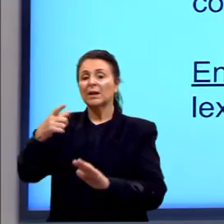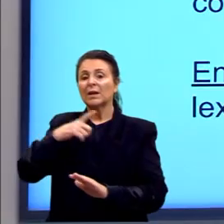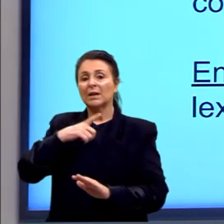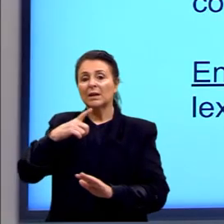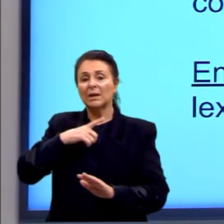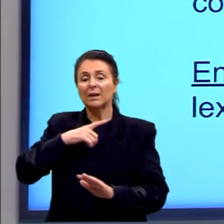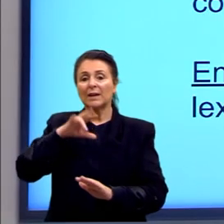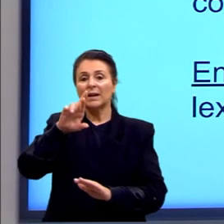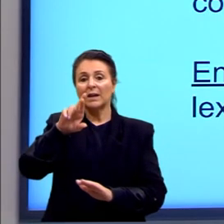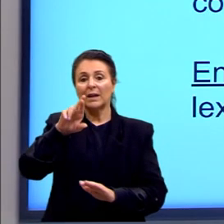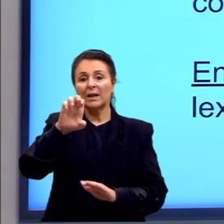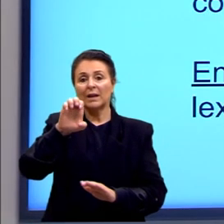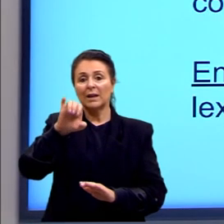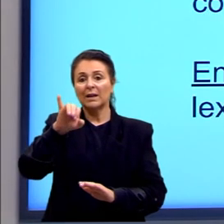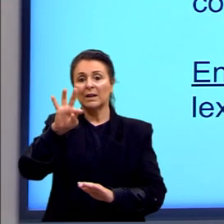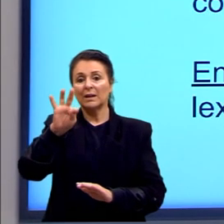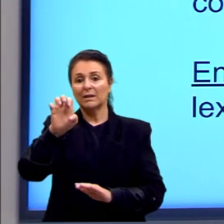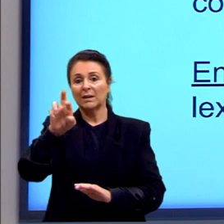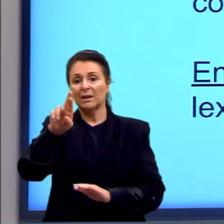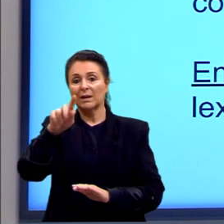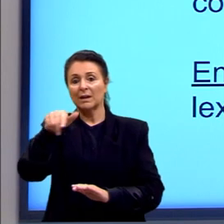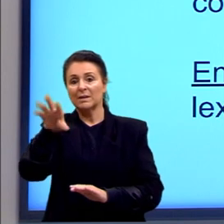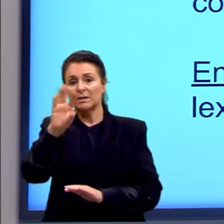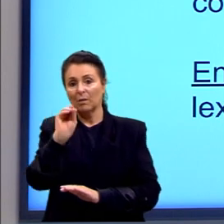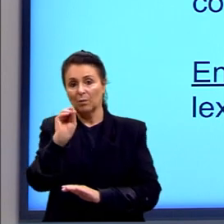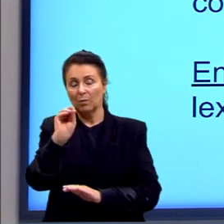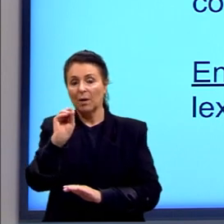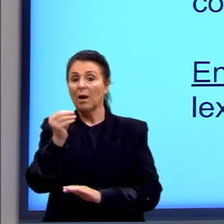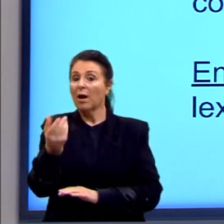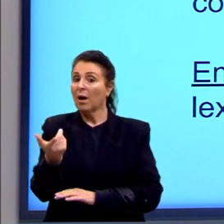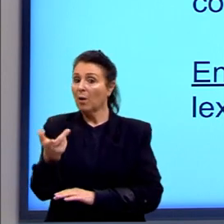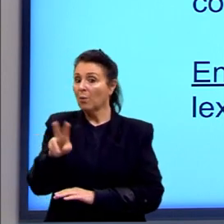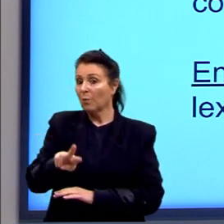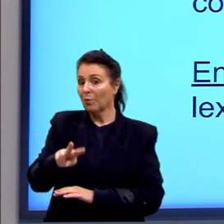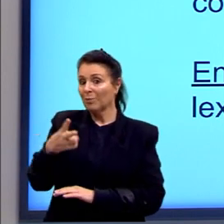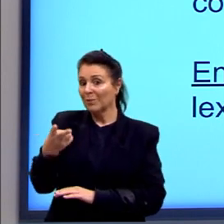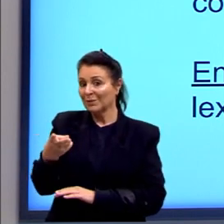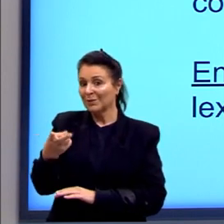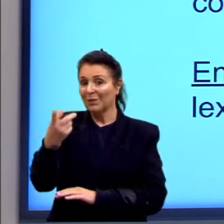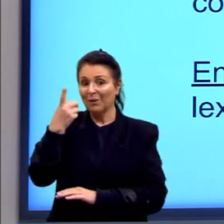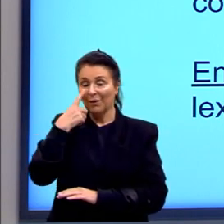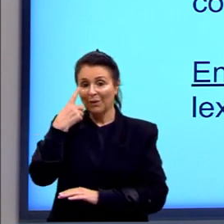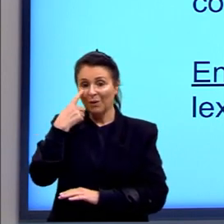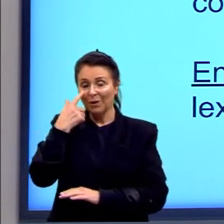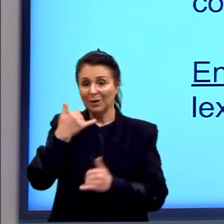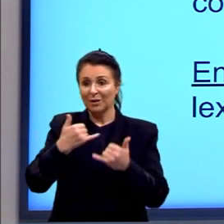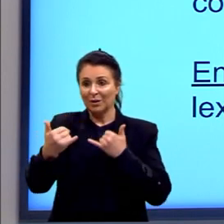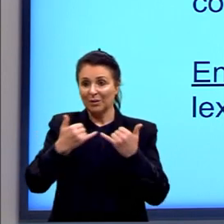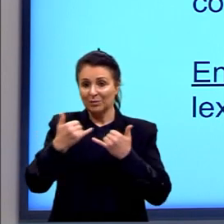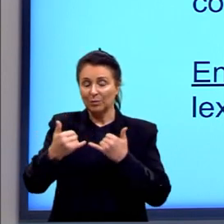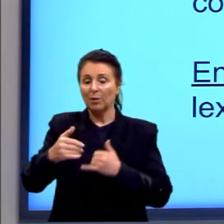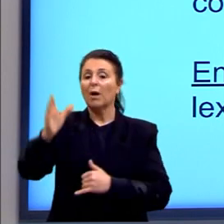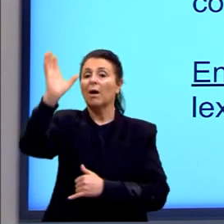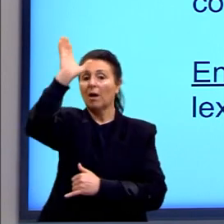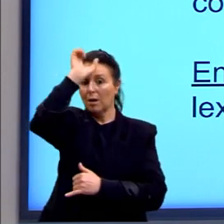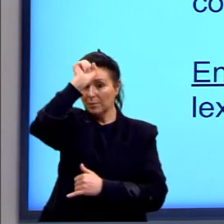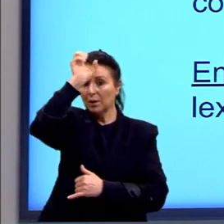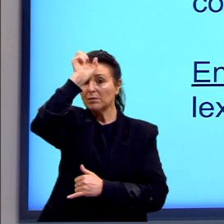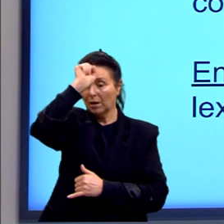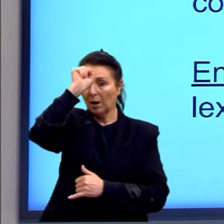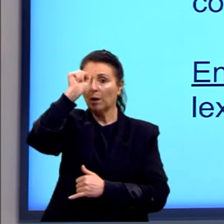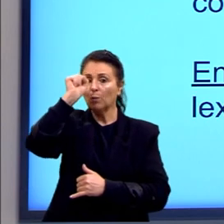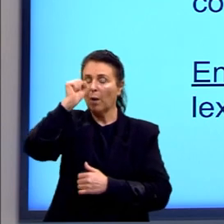reiteração vai ser o oposto disso. Olhem ali o nosso exemplo. Aprendizado é